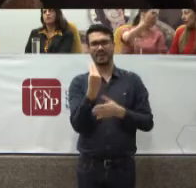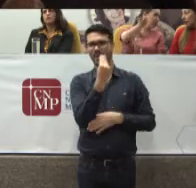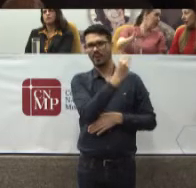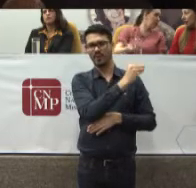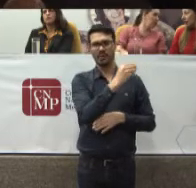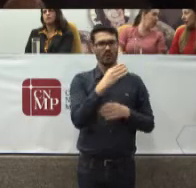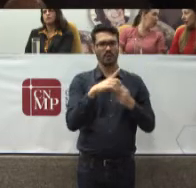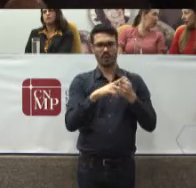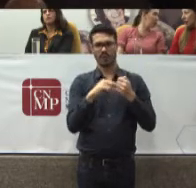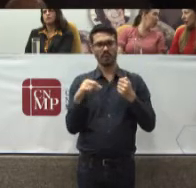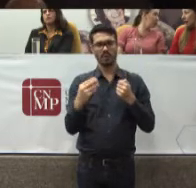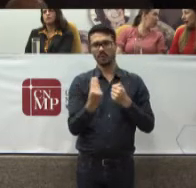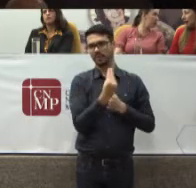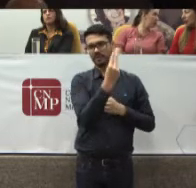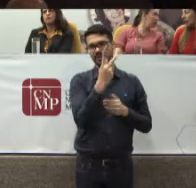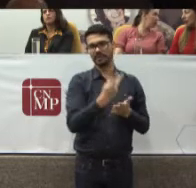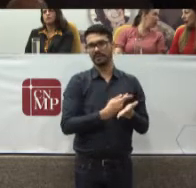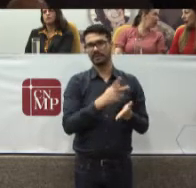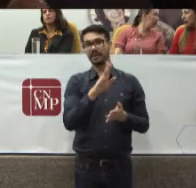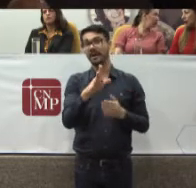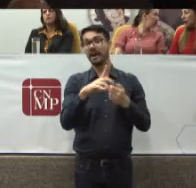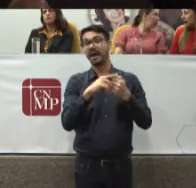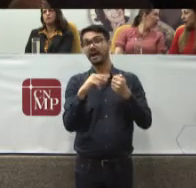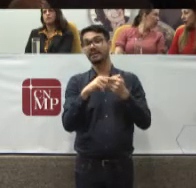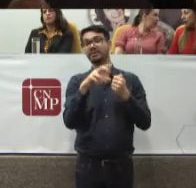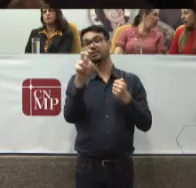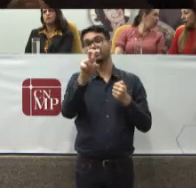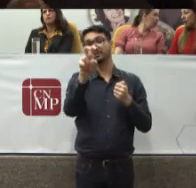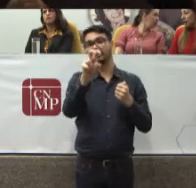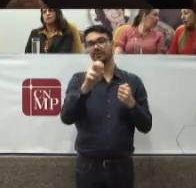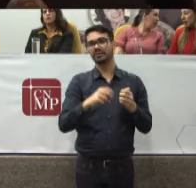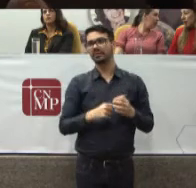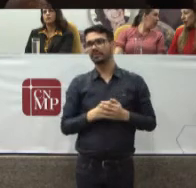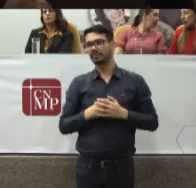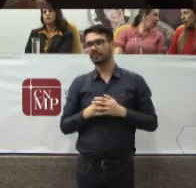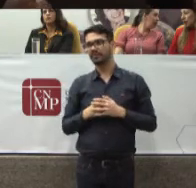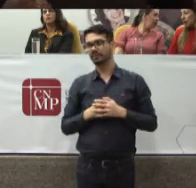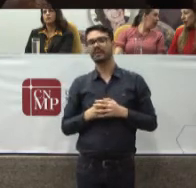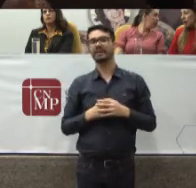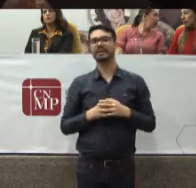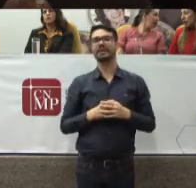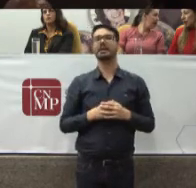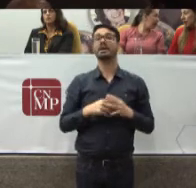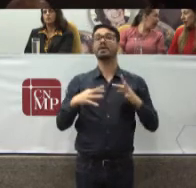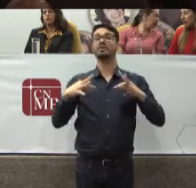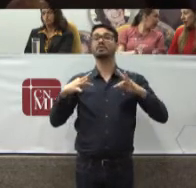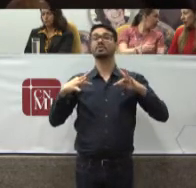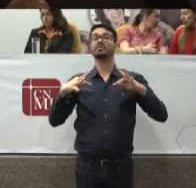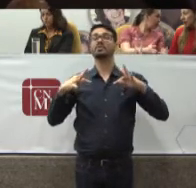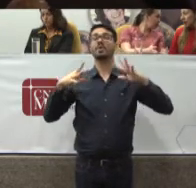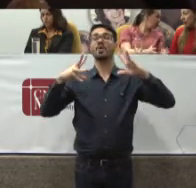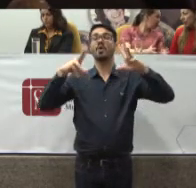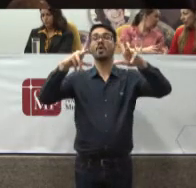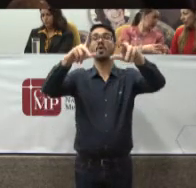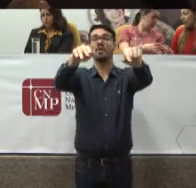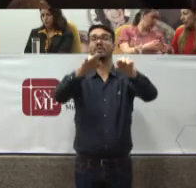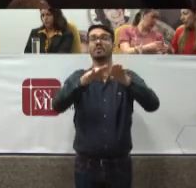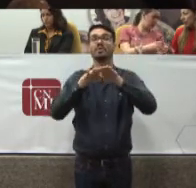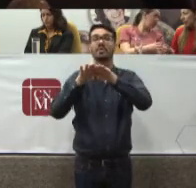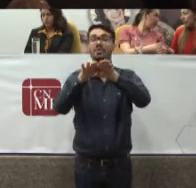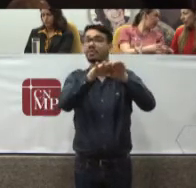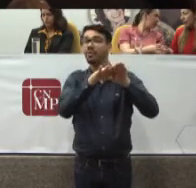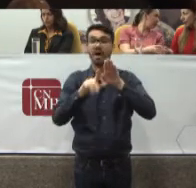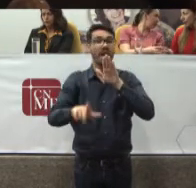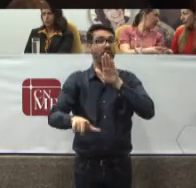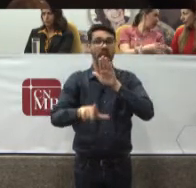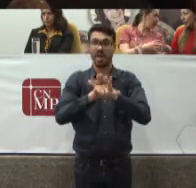Vlad O artigo Quinto Todos Não é porque São dois Todos São iguais Perante a lei Sem